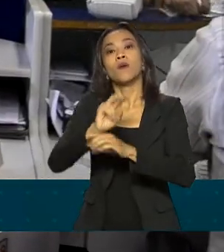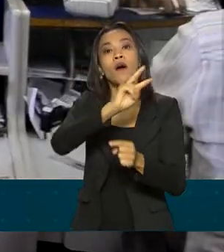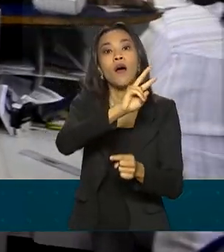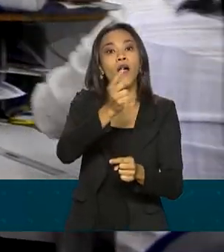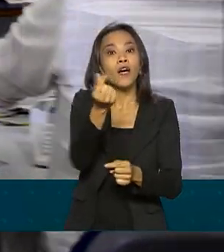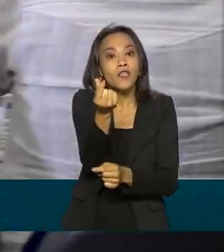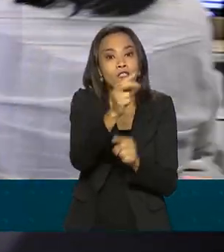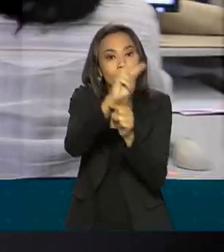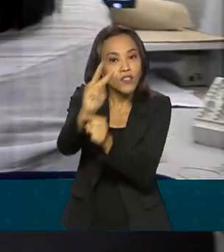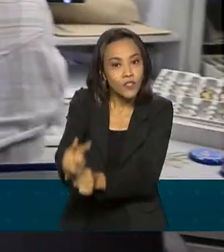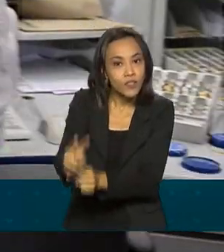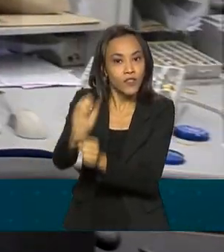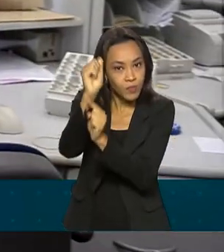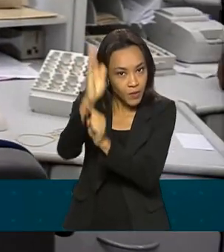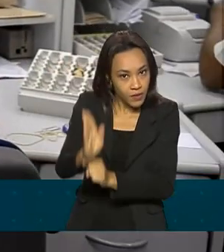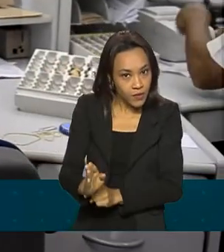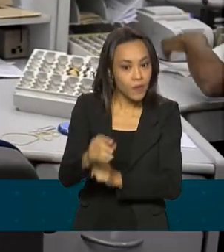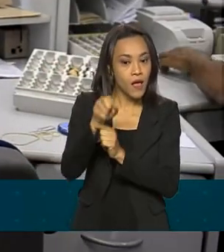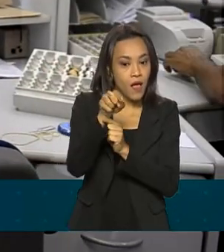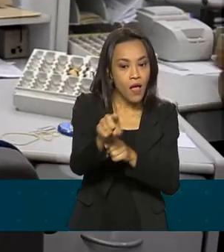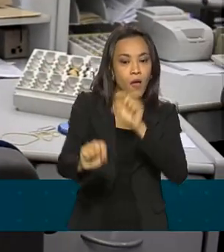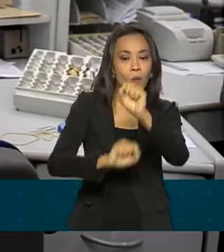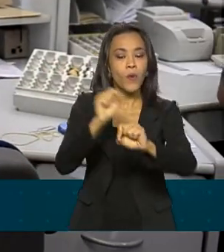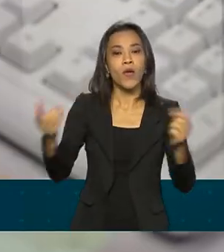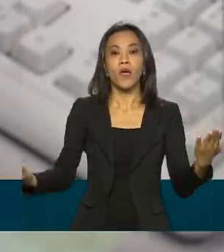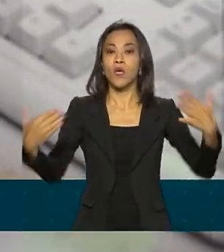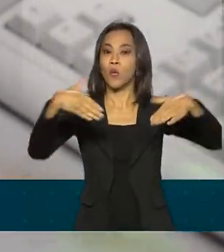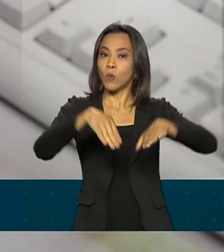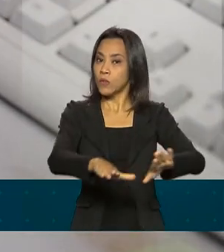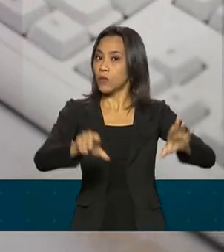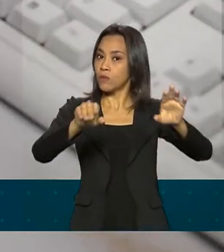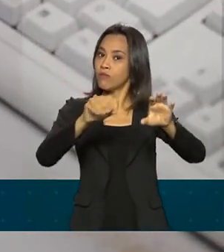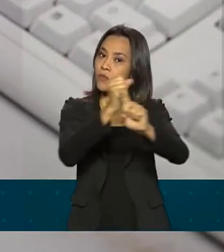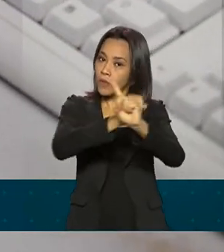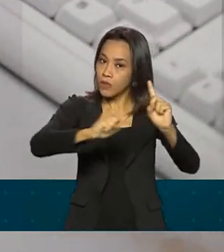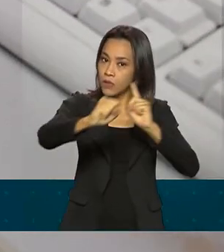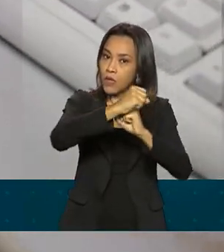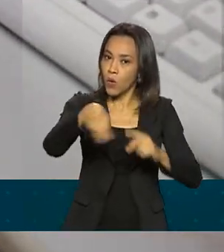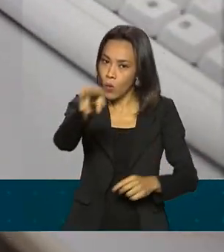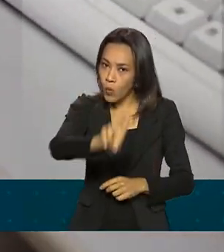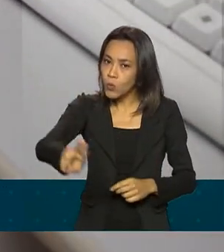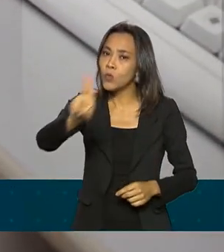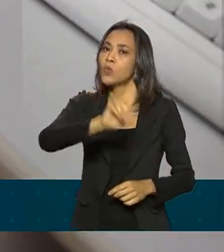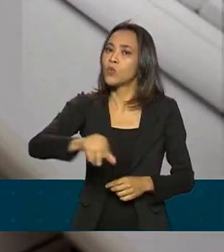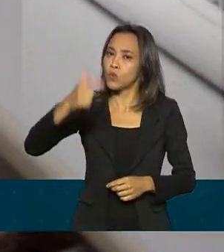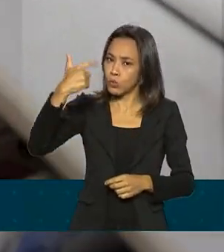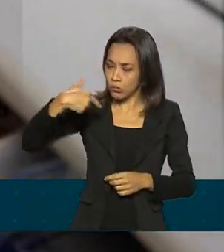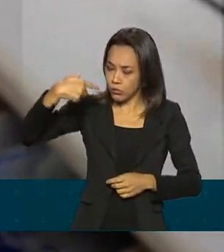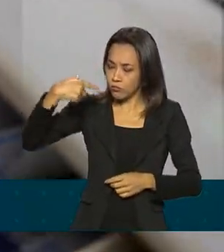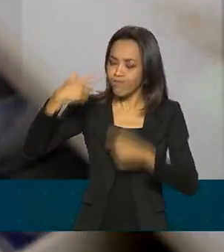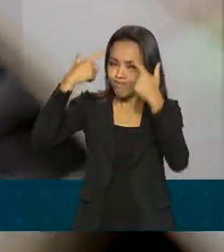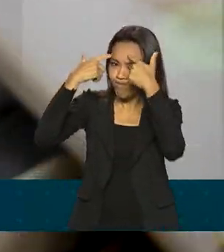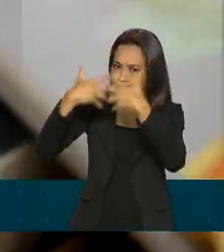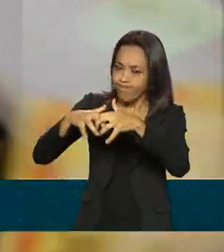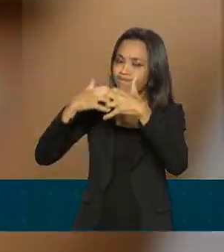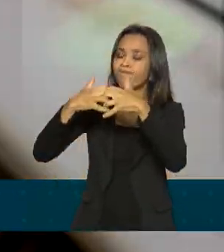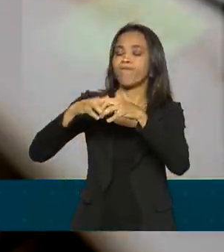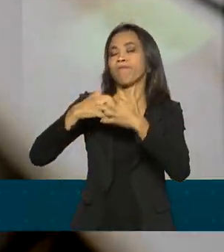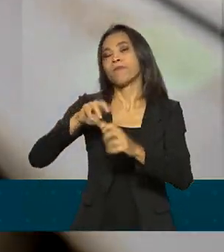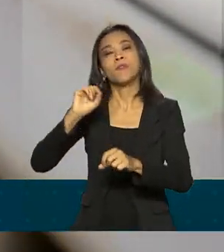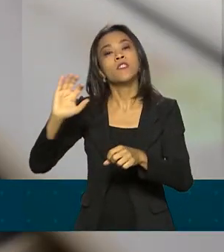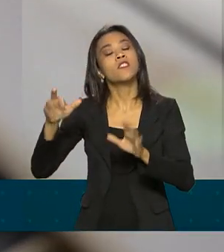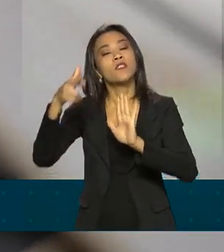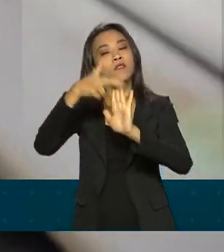O ponto central da medida é a inclusão social a partir do uso racional e justo de garantias na